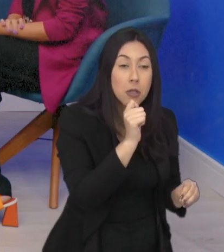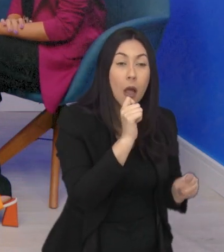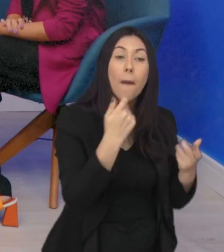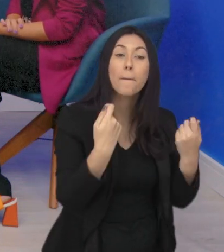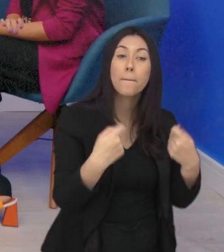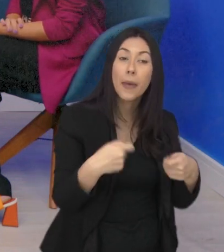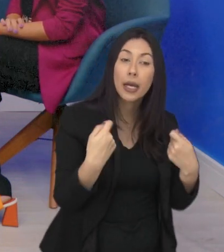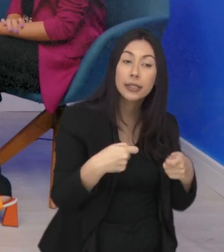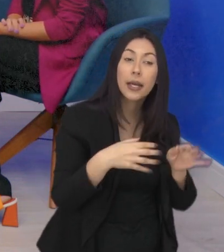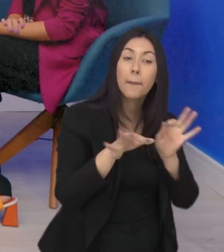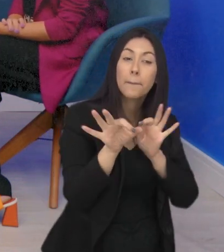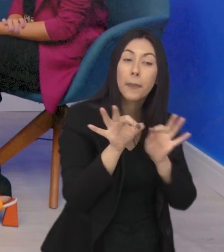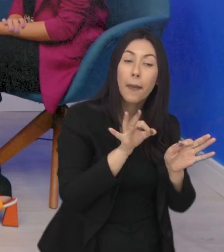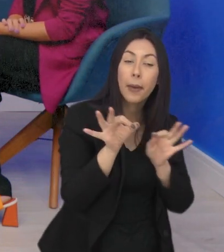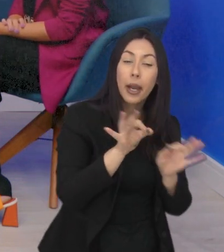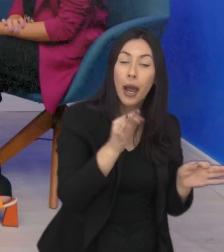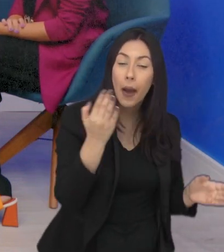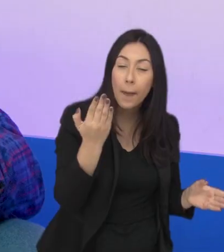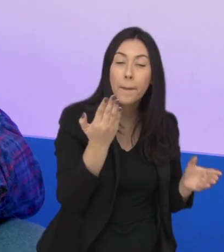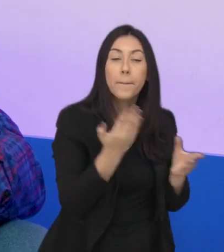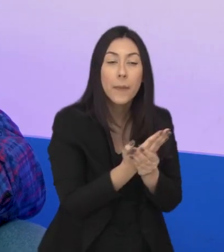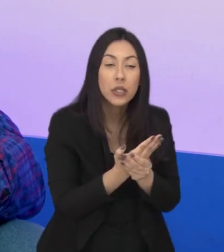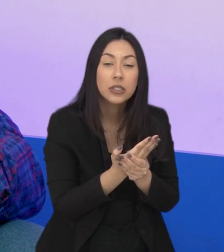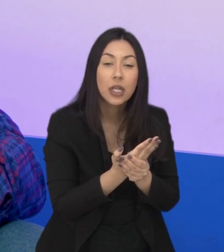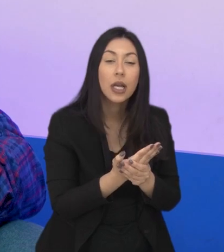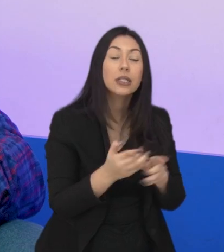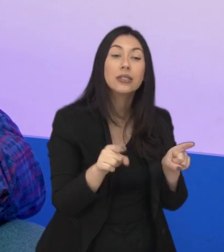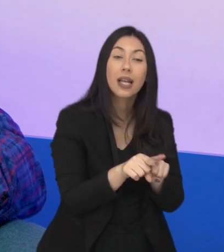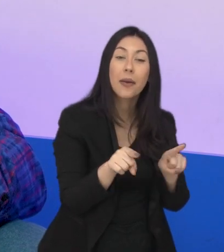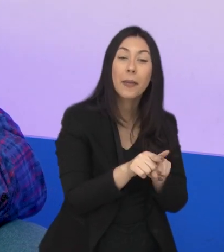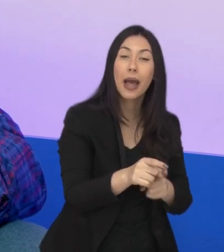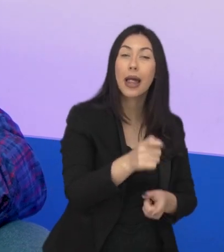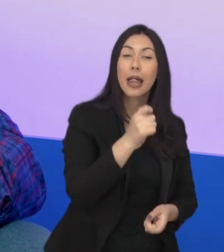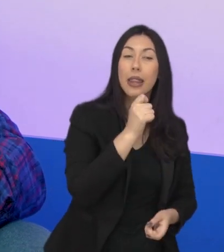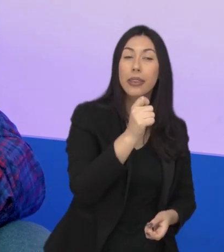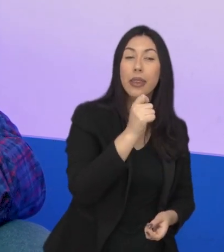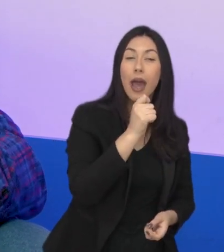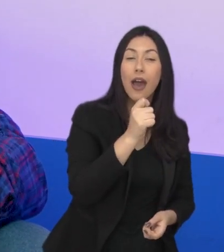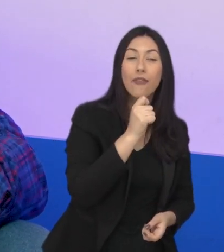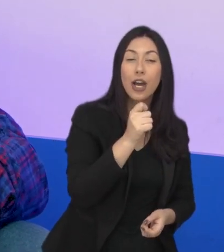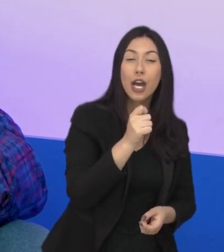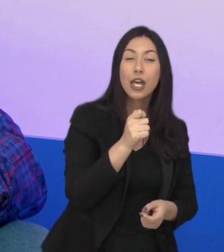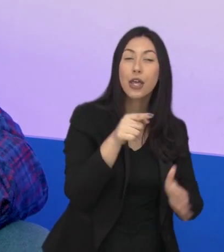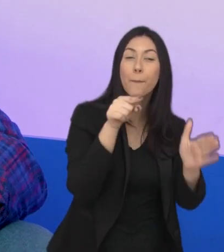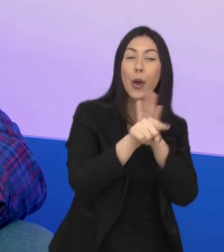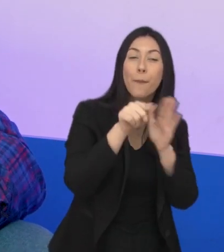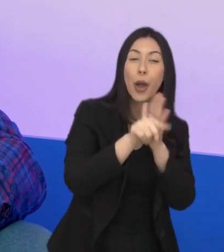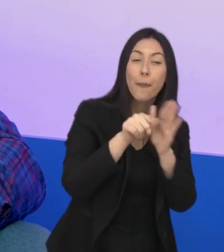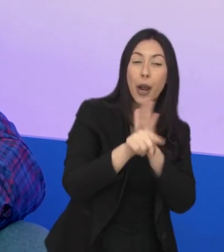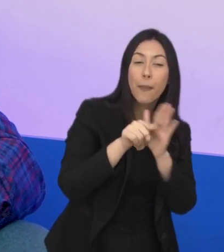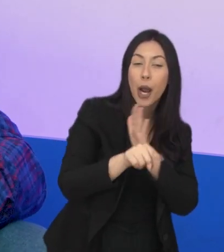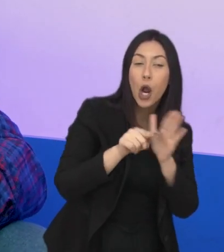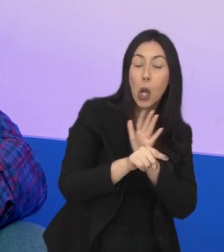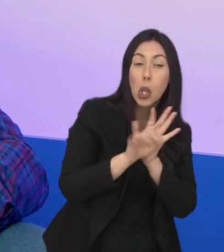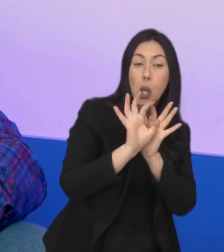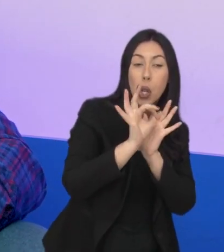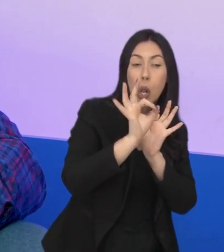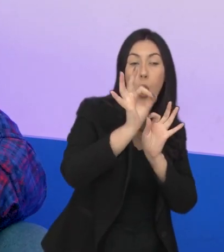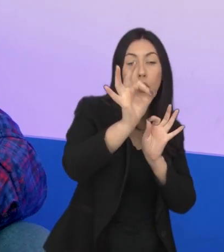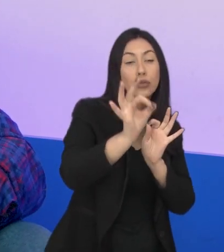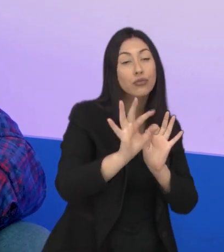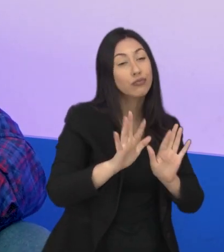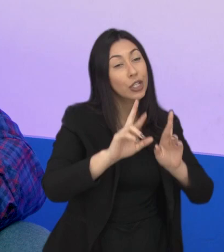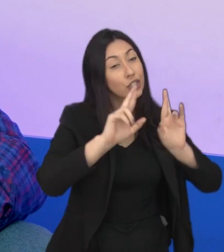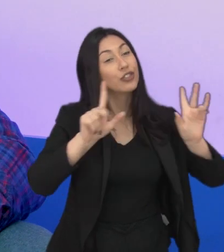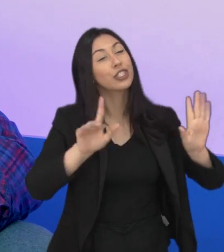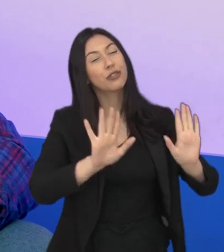informar o processo, você vai fazer aquela entrevista, ela é longe. Então, o processo é um pouquinho diferente. Mas não